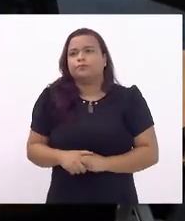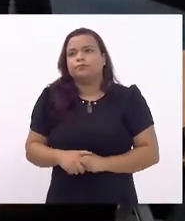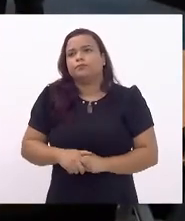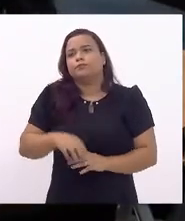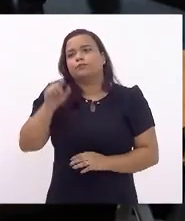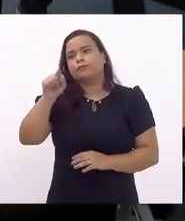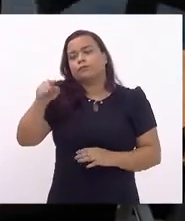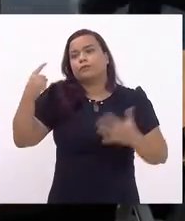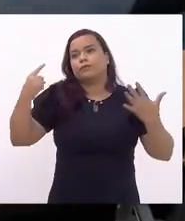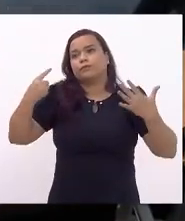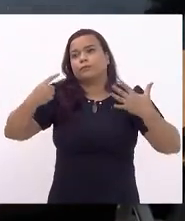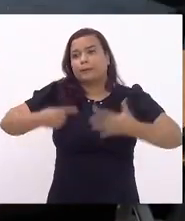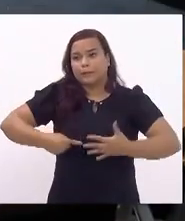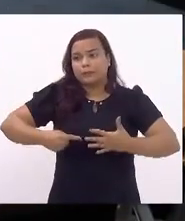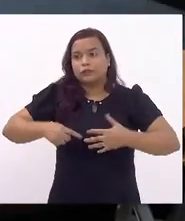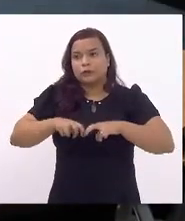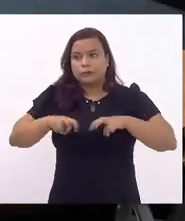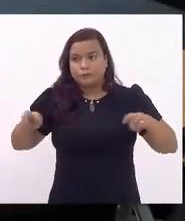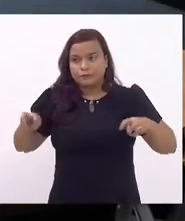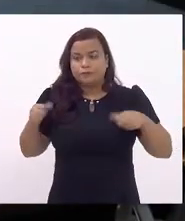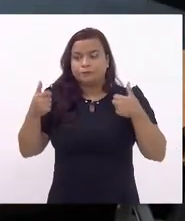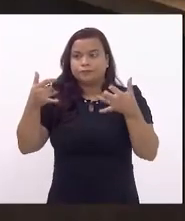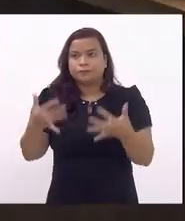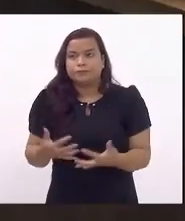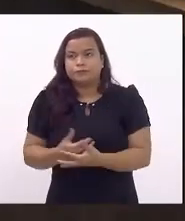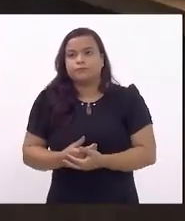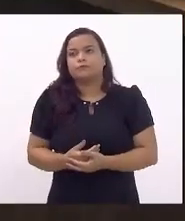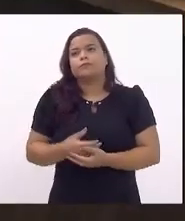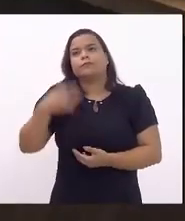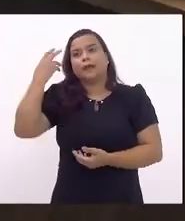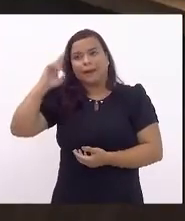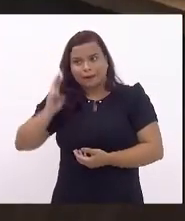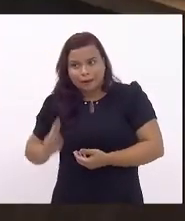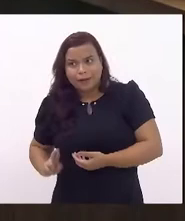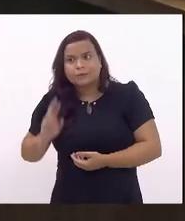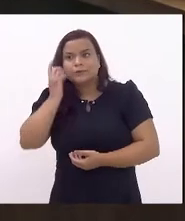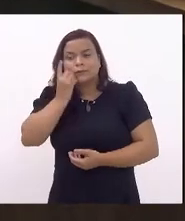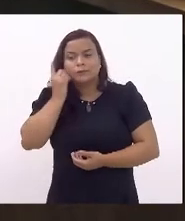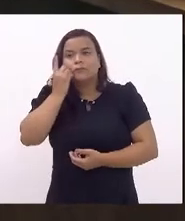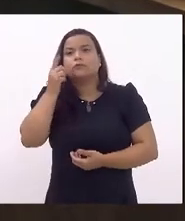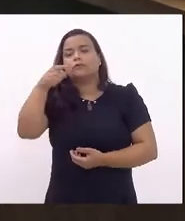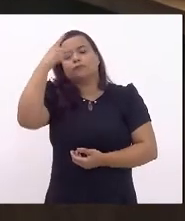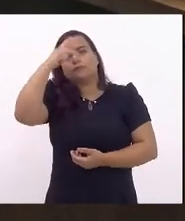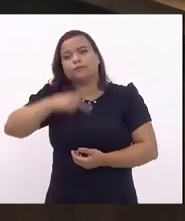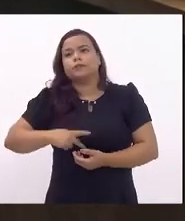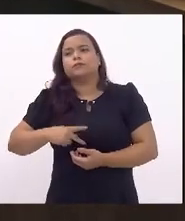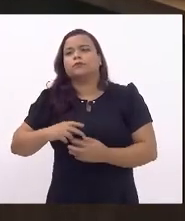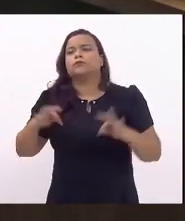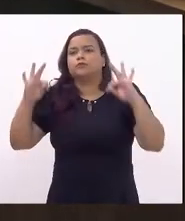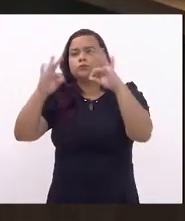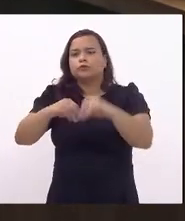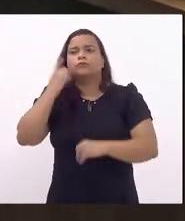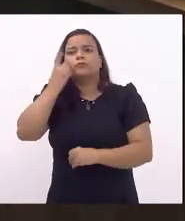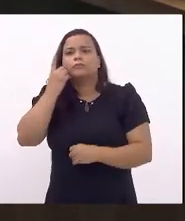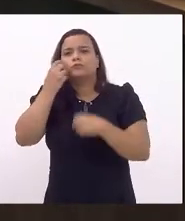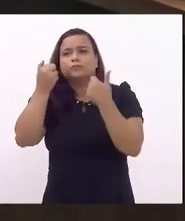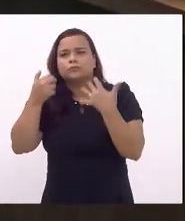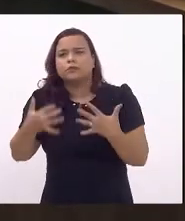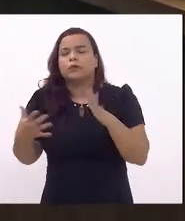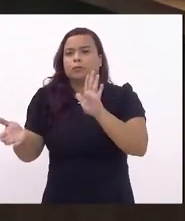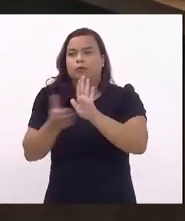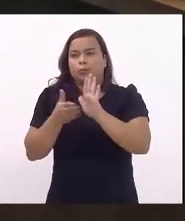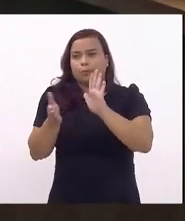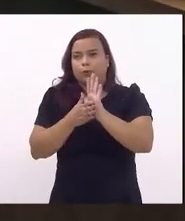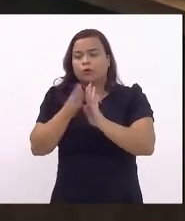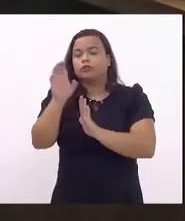PSOL, senhor presidente. Deputada Renata, por favor. Senhor presidente, senhoras deputadas, senhores deputados, a proposta